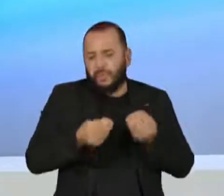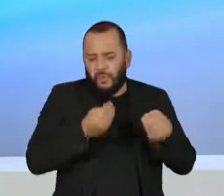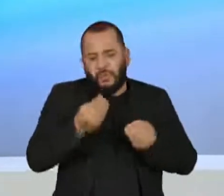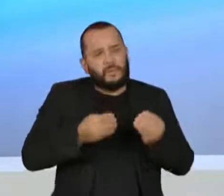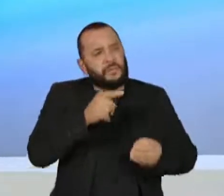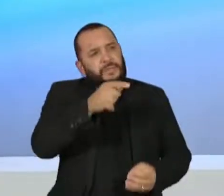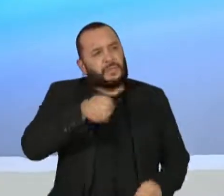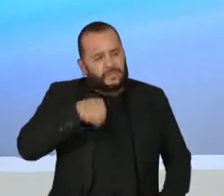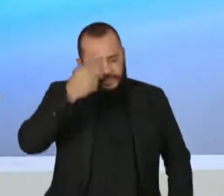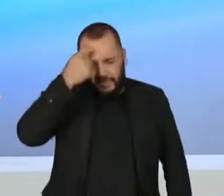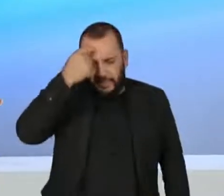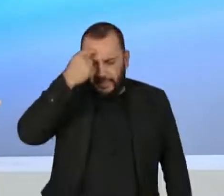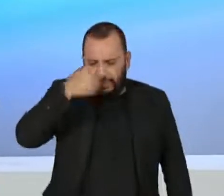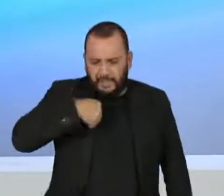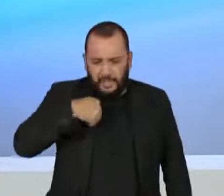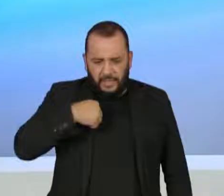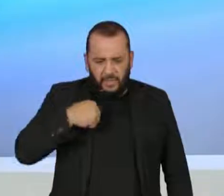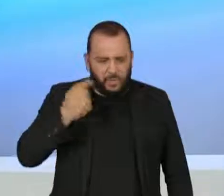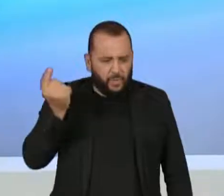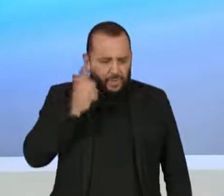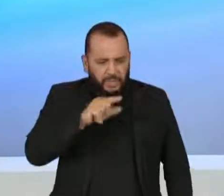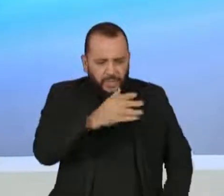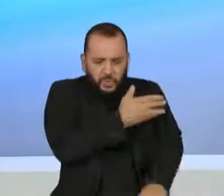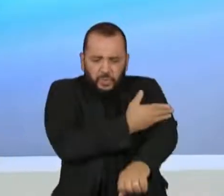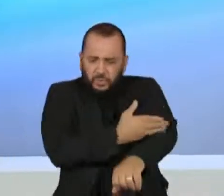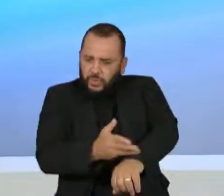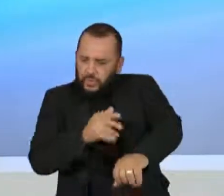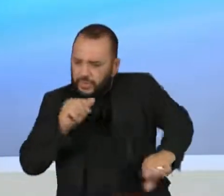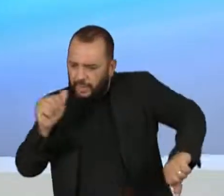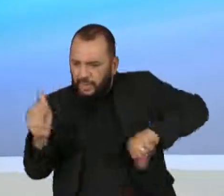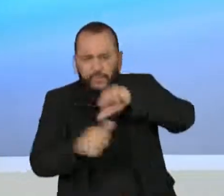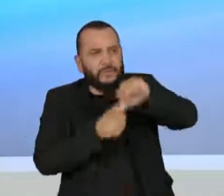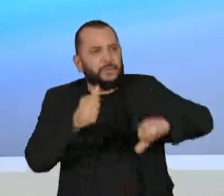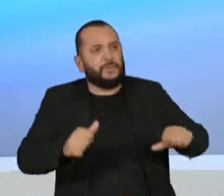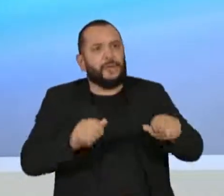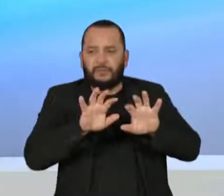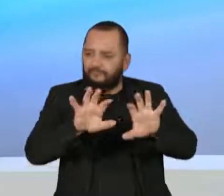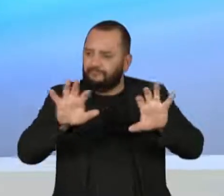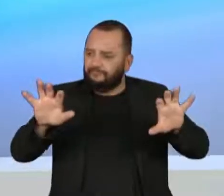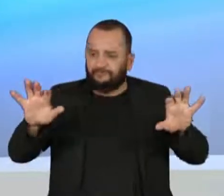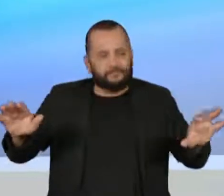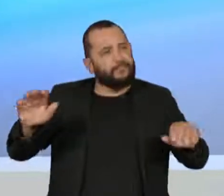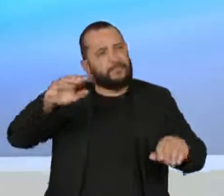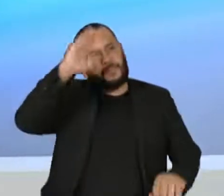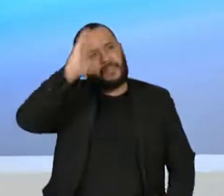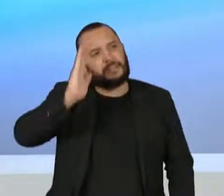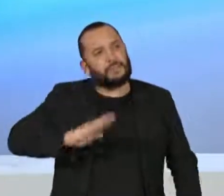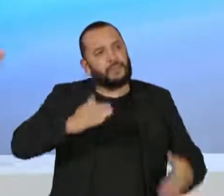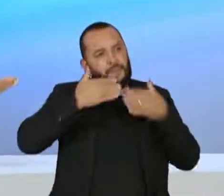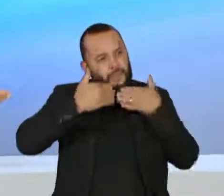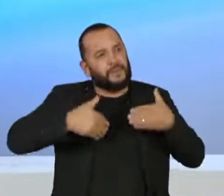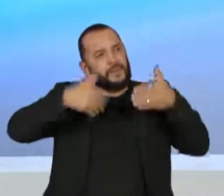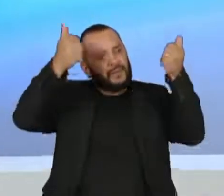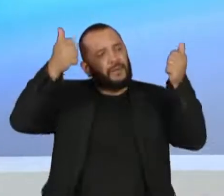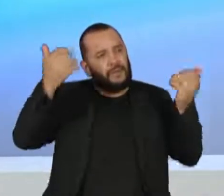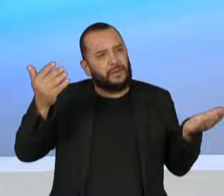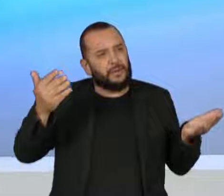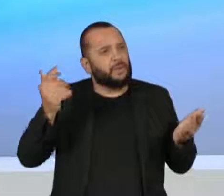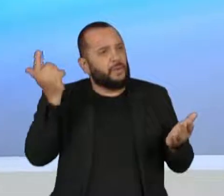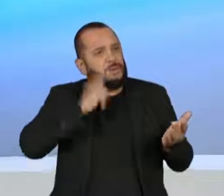dessa revolução de costumes que certamente vai fazer com que esse país melhore para lugares mais